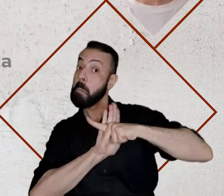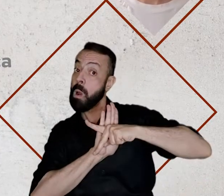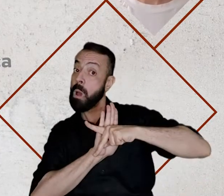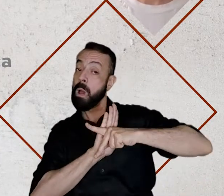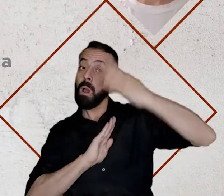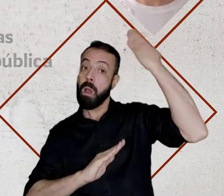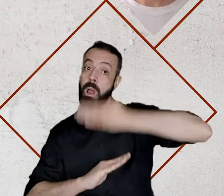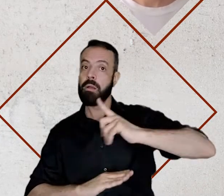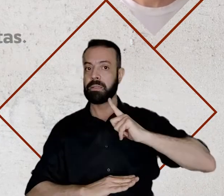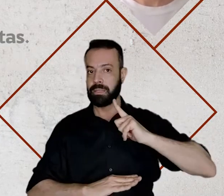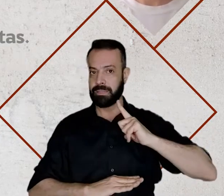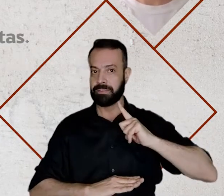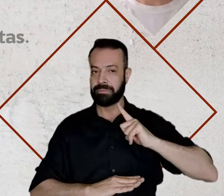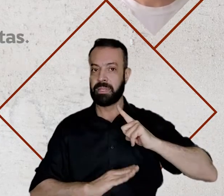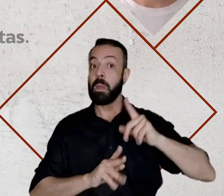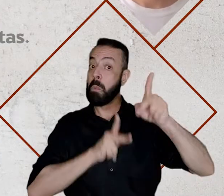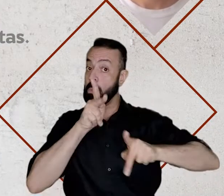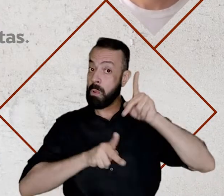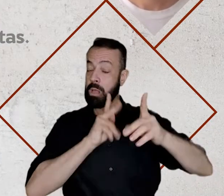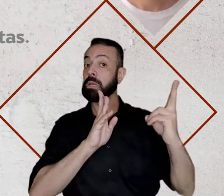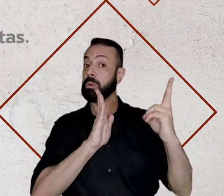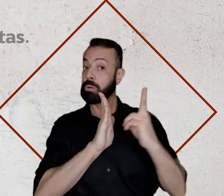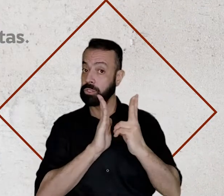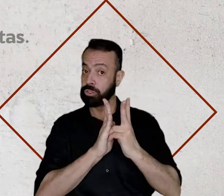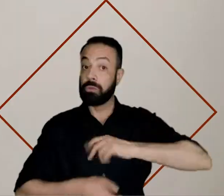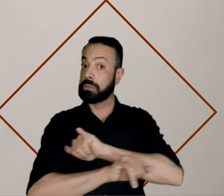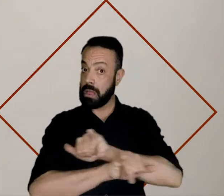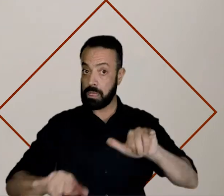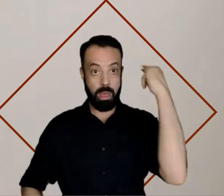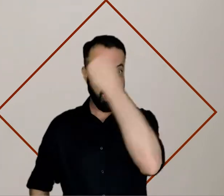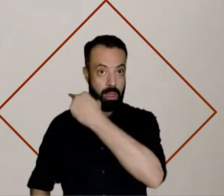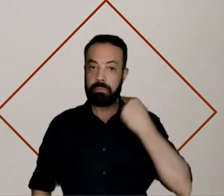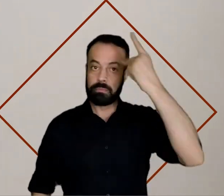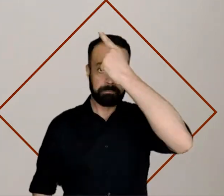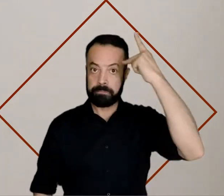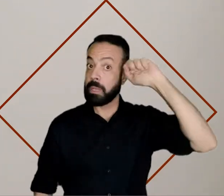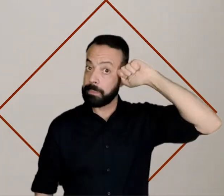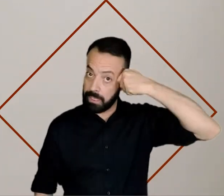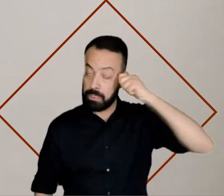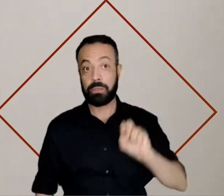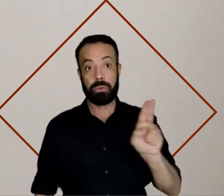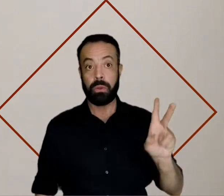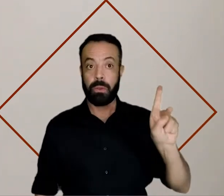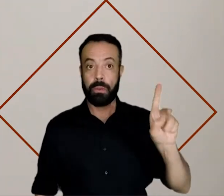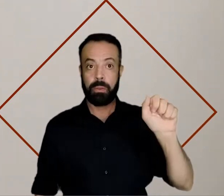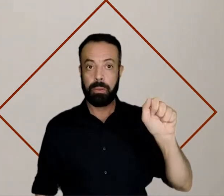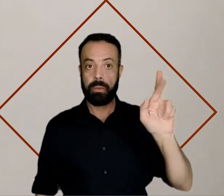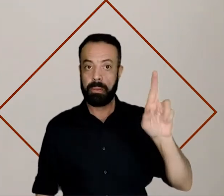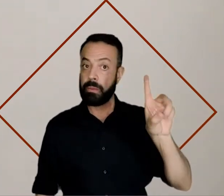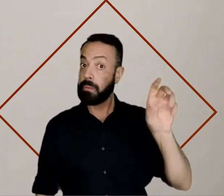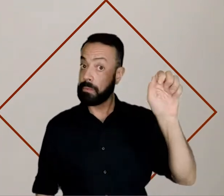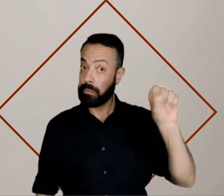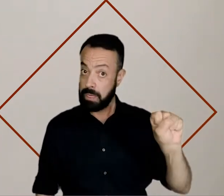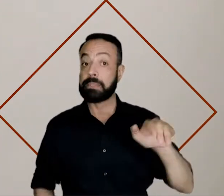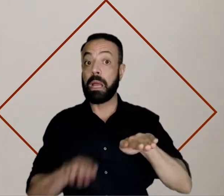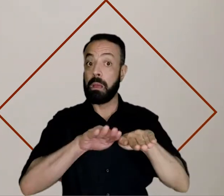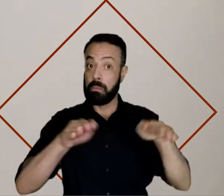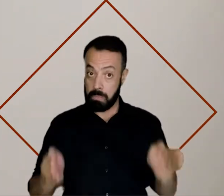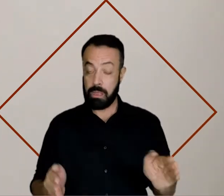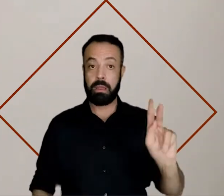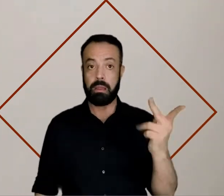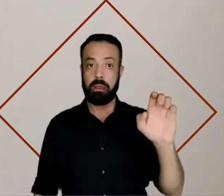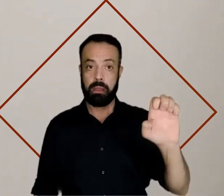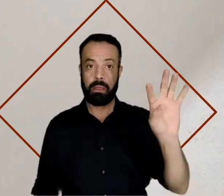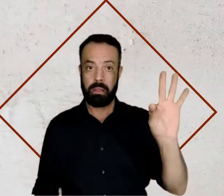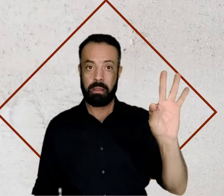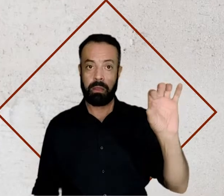também por órgãos indigenistas. Para confirmar a autodeclaração racial de pessoas pretas ou